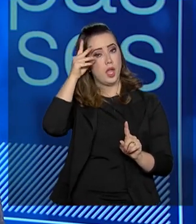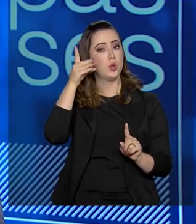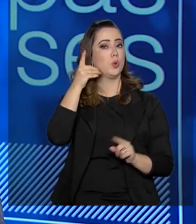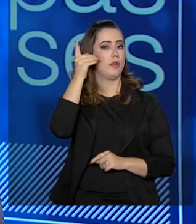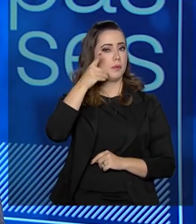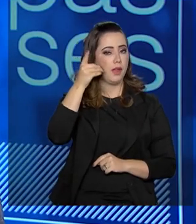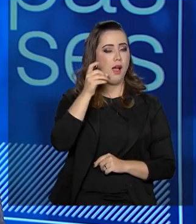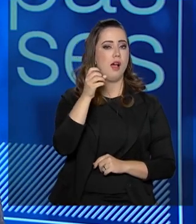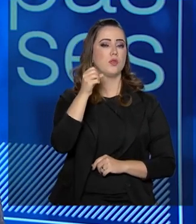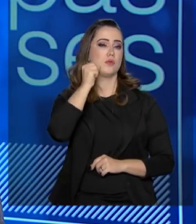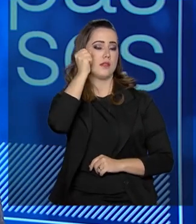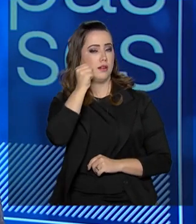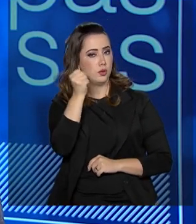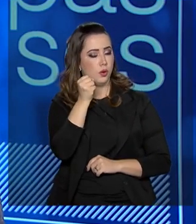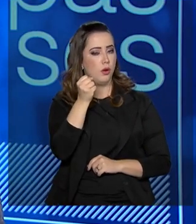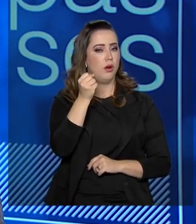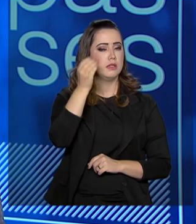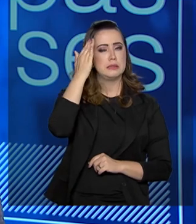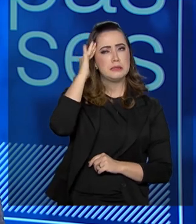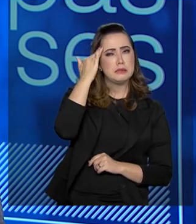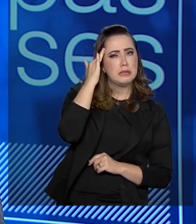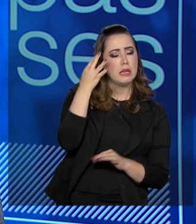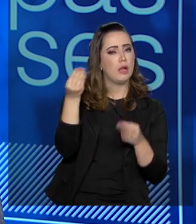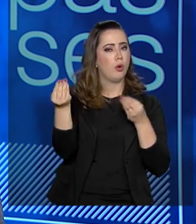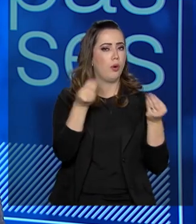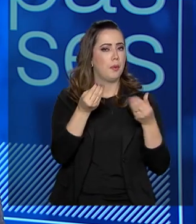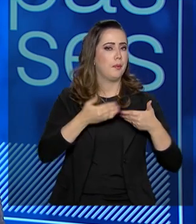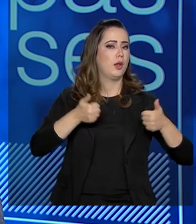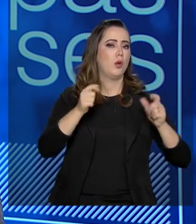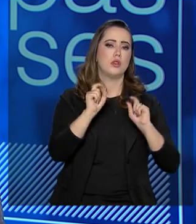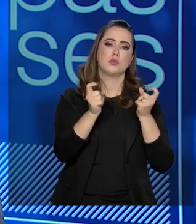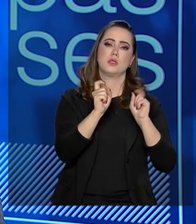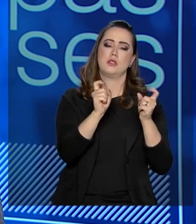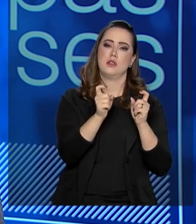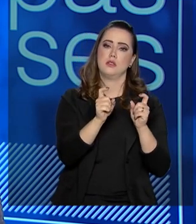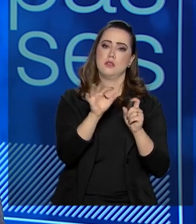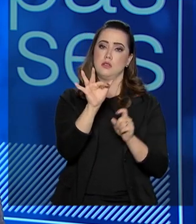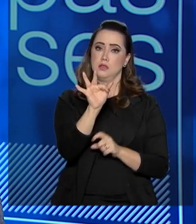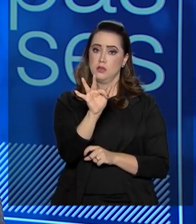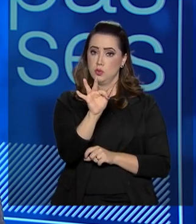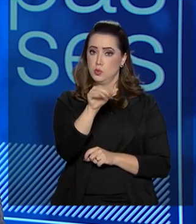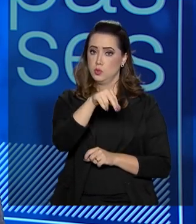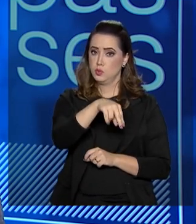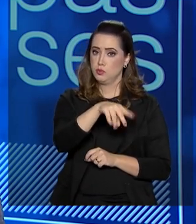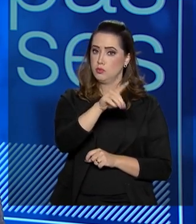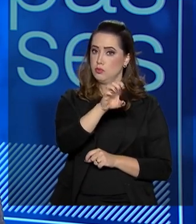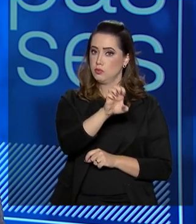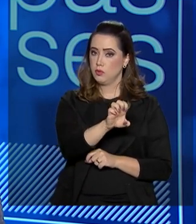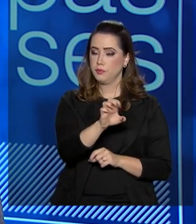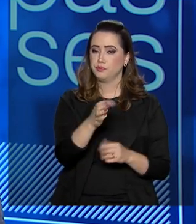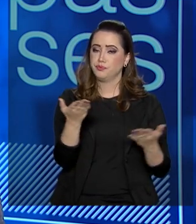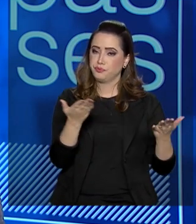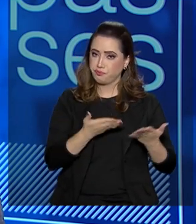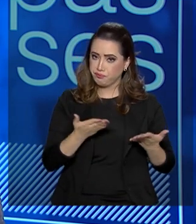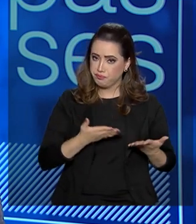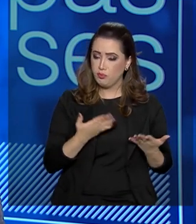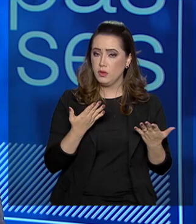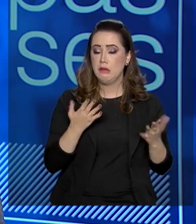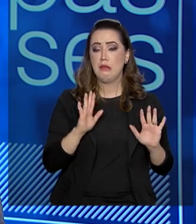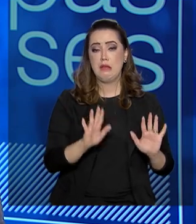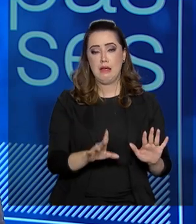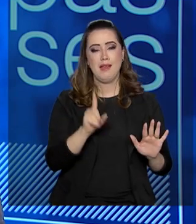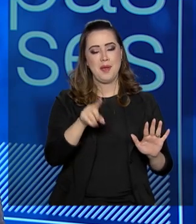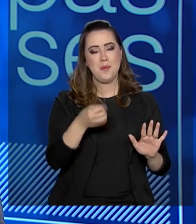senadores interessados em melhor conhecer a gestão operacional do FNDE atualmente. Tem sido muito